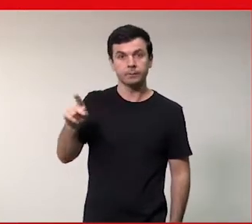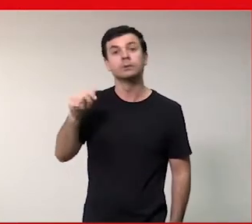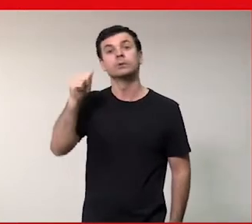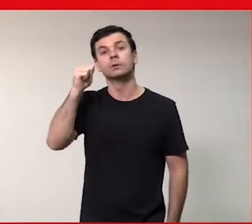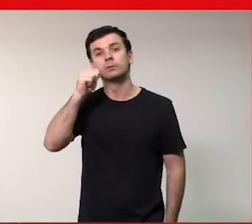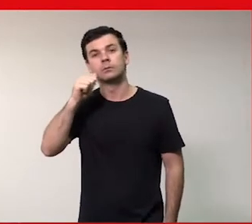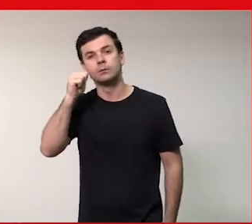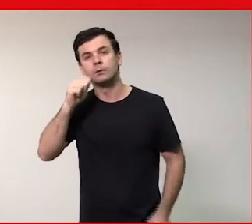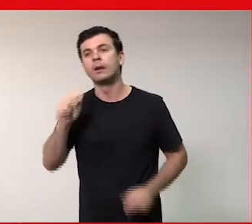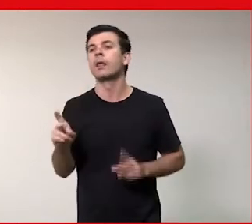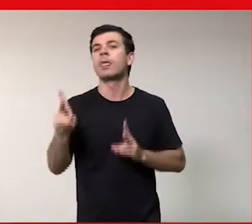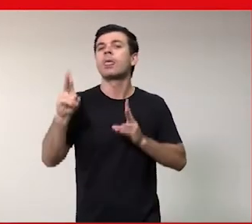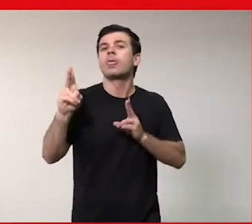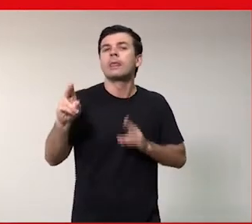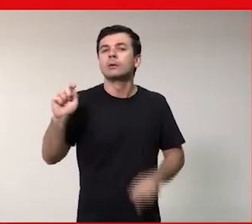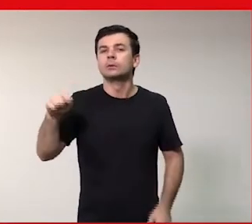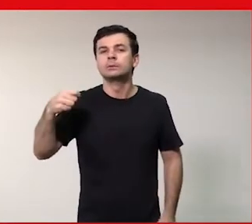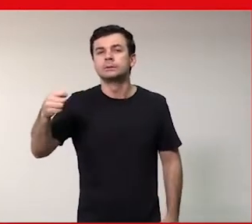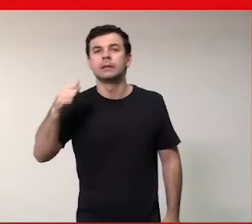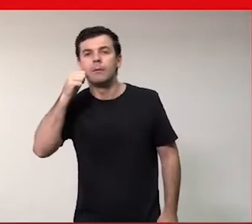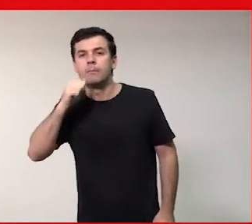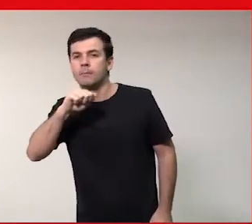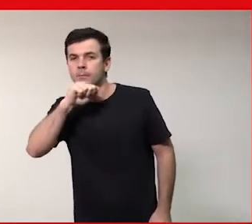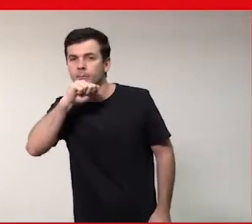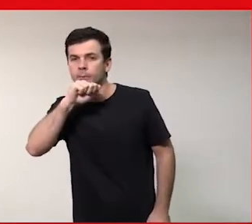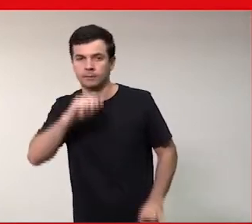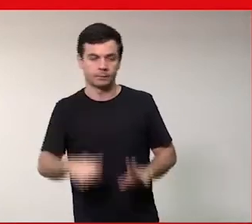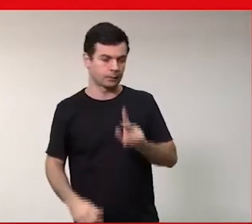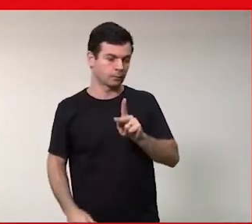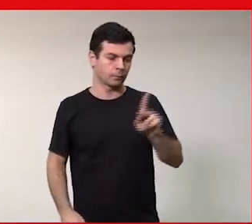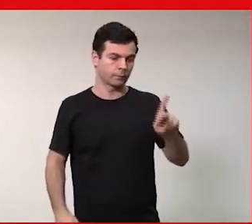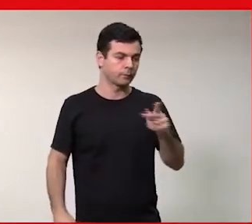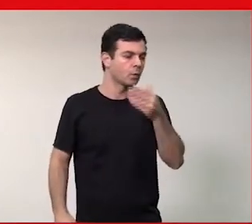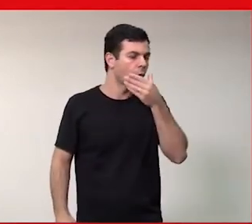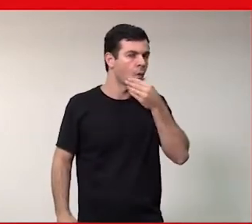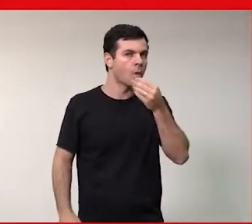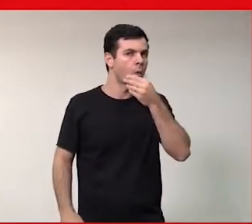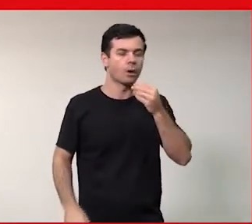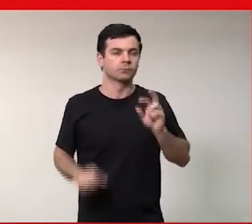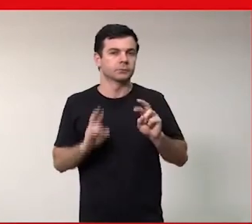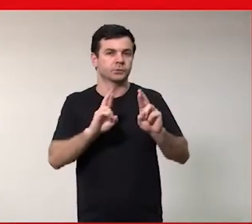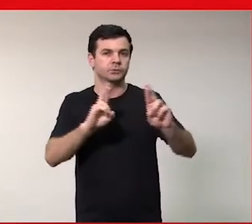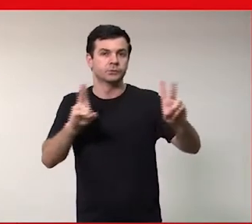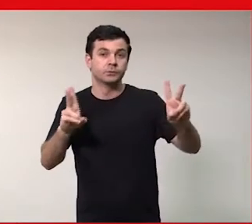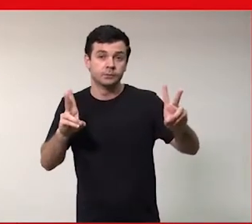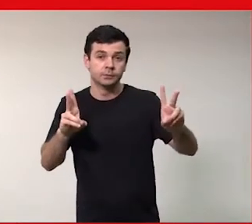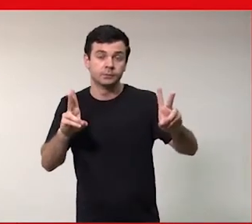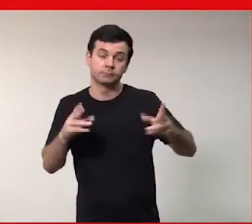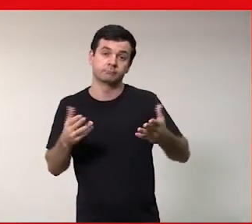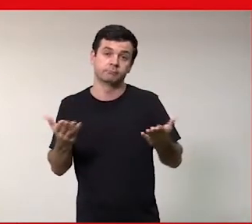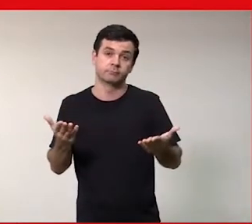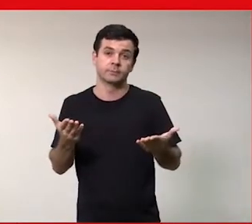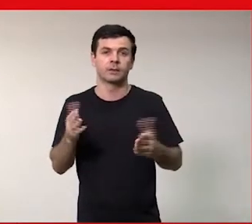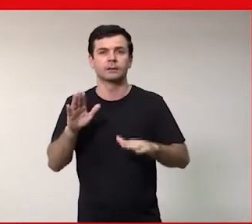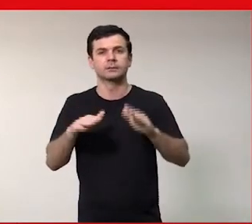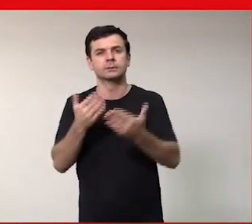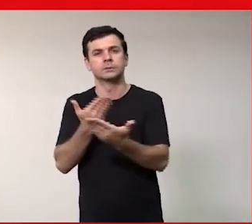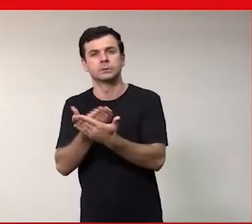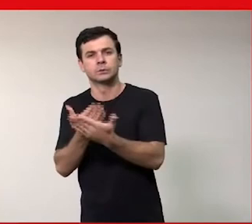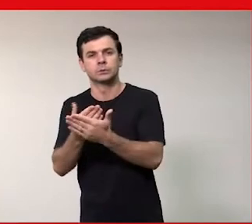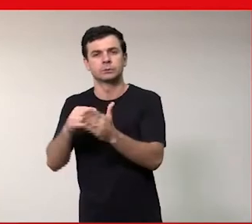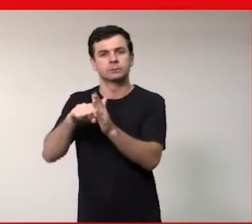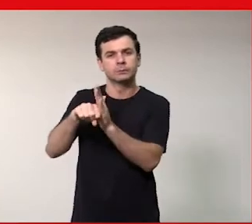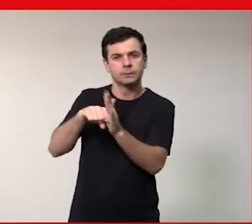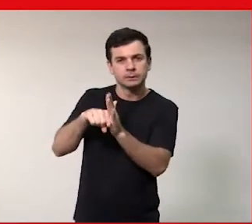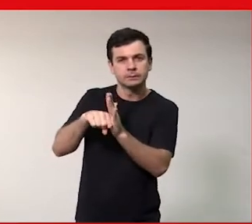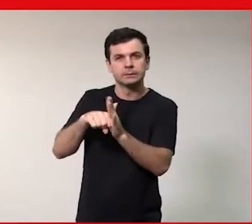figura materna o professor não é então assim dentro da sua instituição de ensino e pesquisa você não tem problema nenhum você é sempre vista como